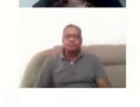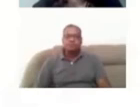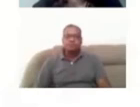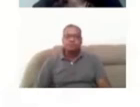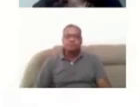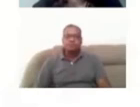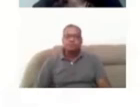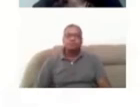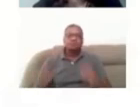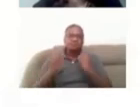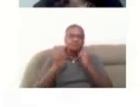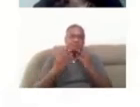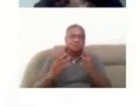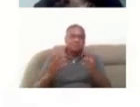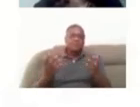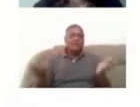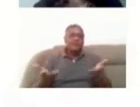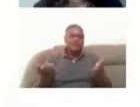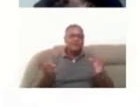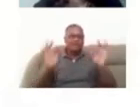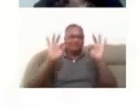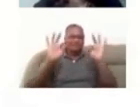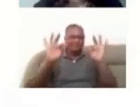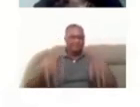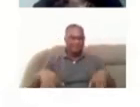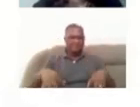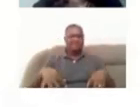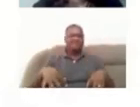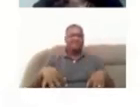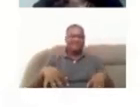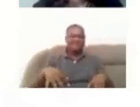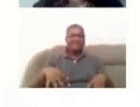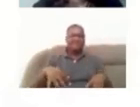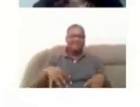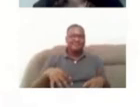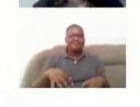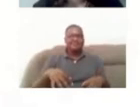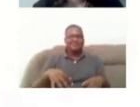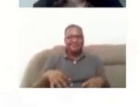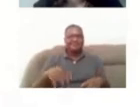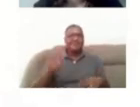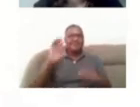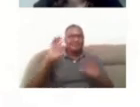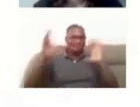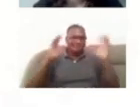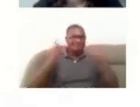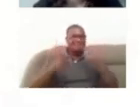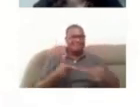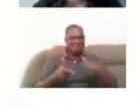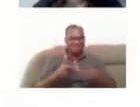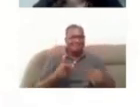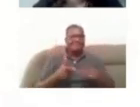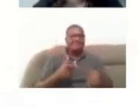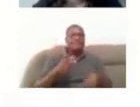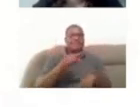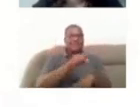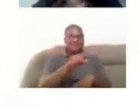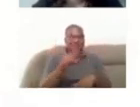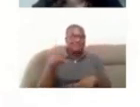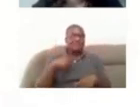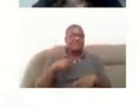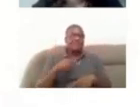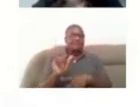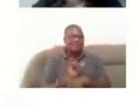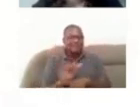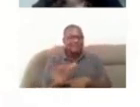Bom, eu acho que nós podemos encerrar por aqui, né, os desafios como vocês pontuaram são muitos, mas, né, vocês deram caminhos, estratégias,